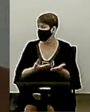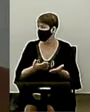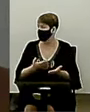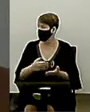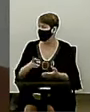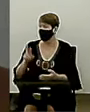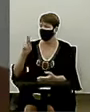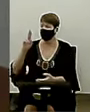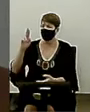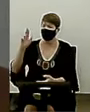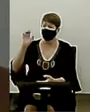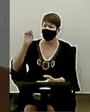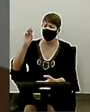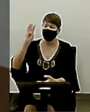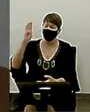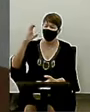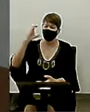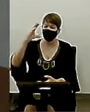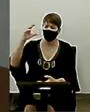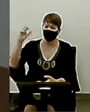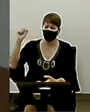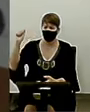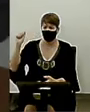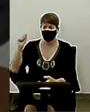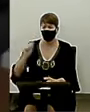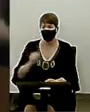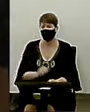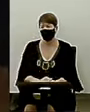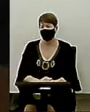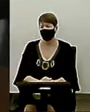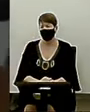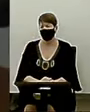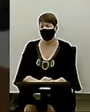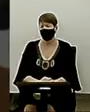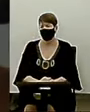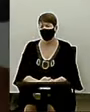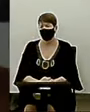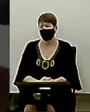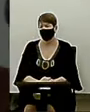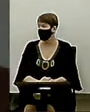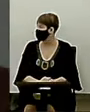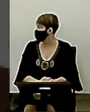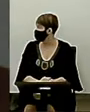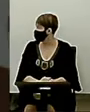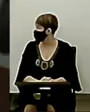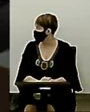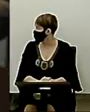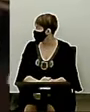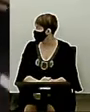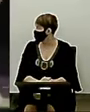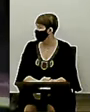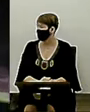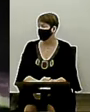ela está aqui para fazer uma oração para a gente consagrar essa obra para o serviço